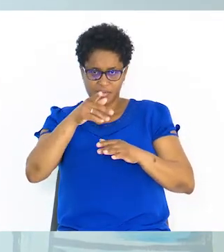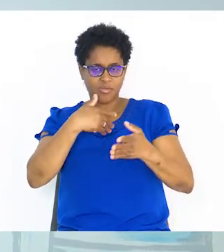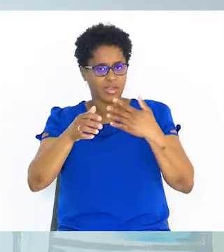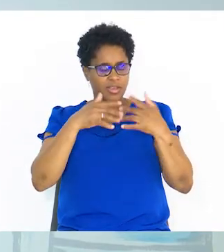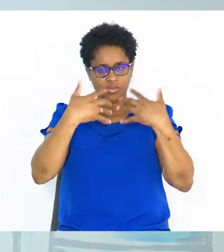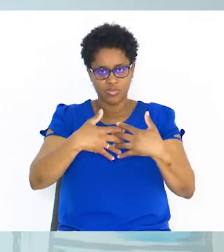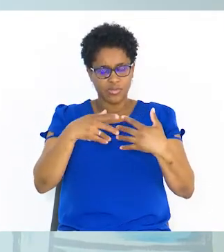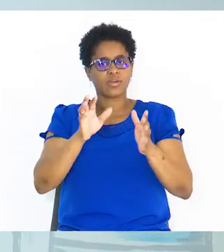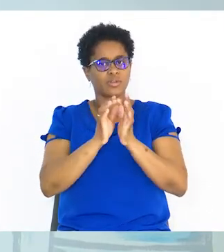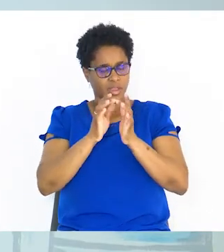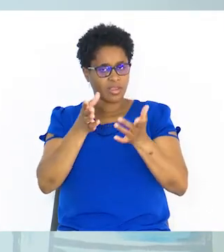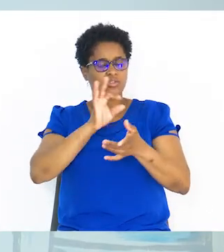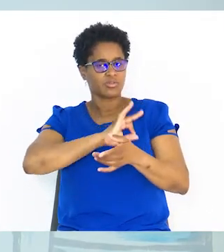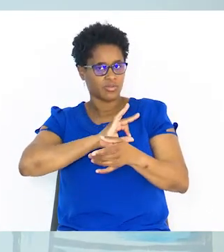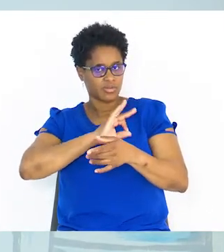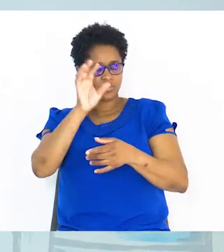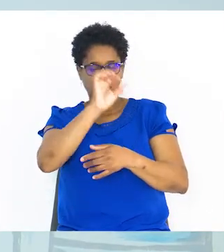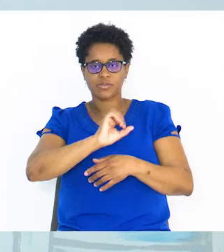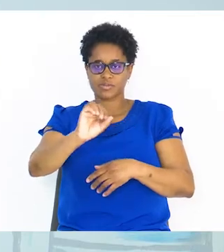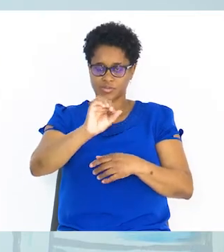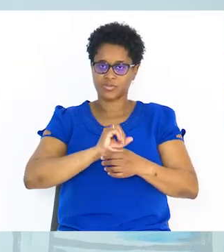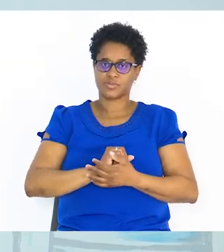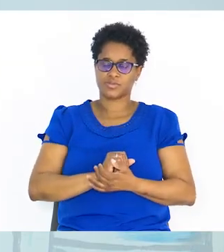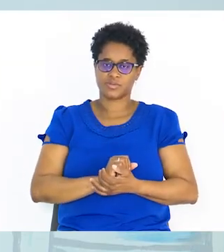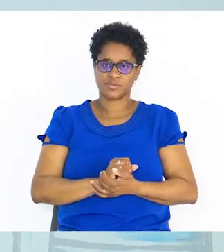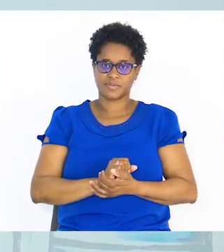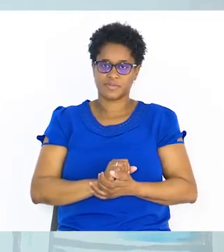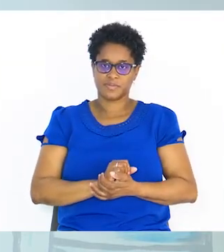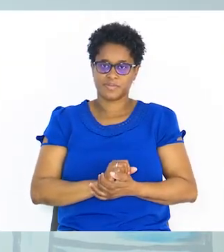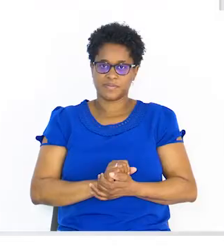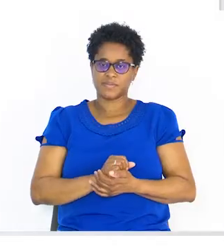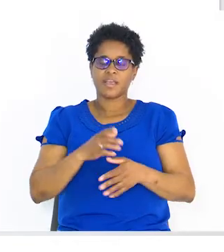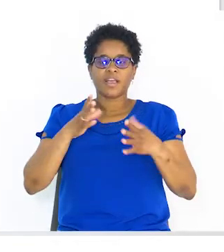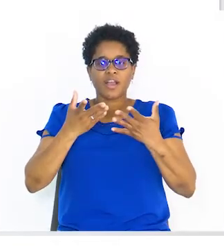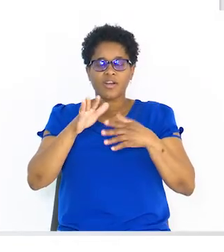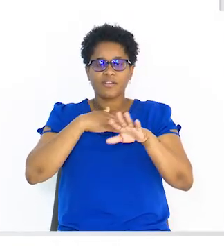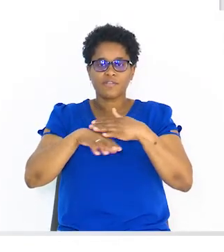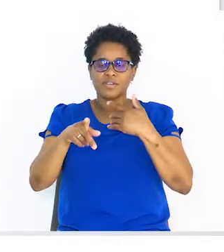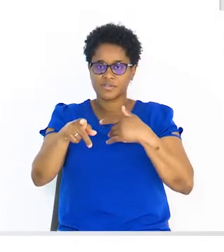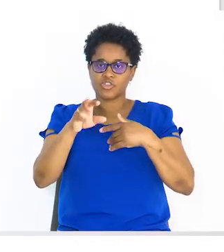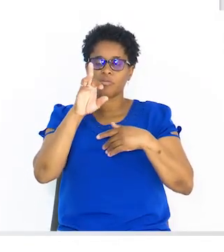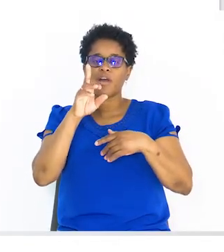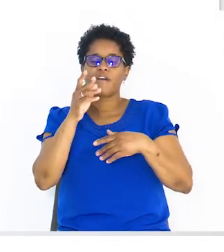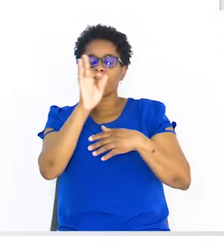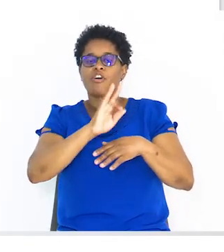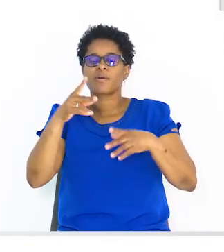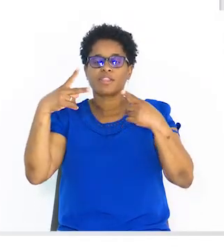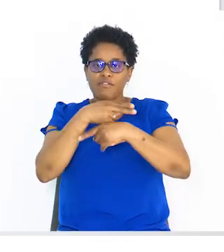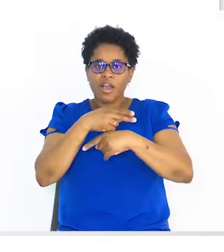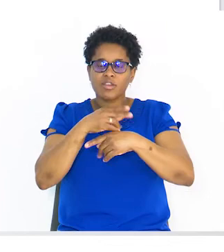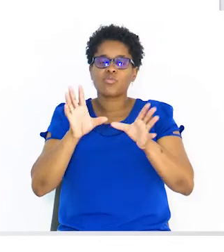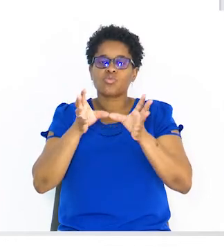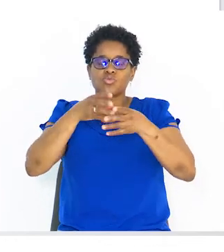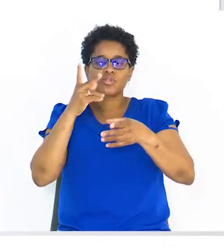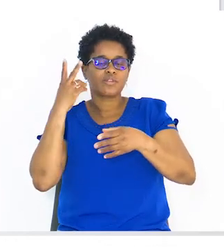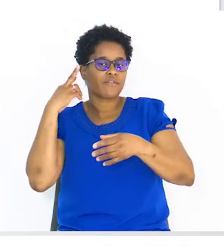sabem, qualquer dúvida, entra em contato com os vossos professores. Isso determina sob a forma de intervalo o